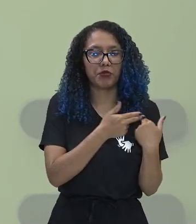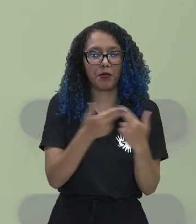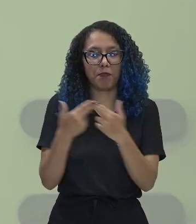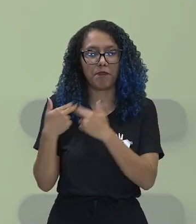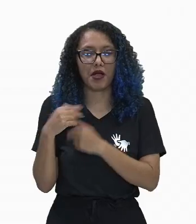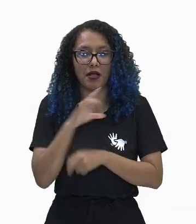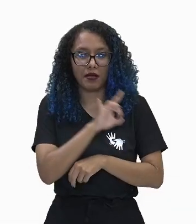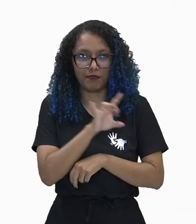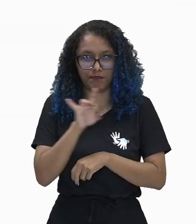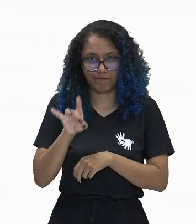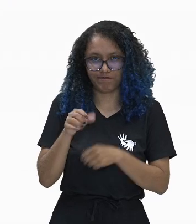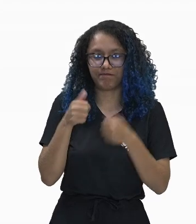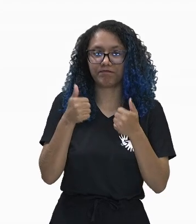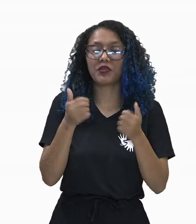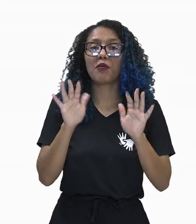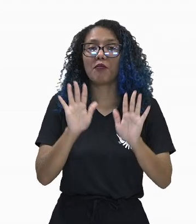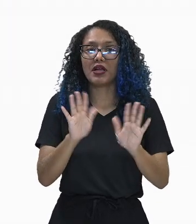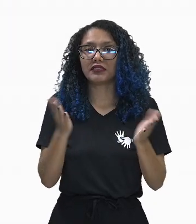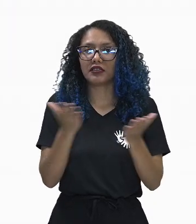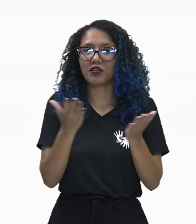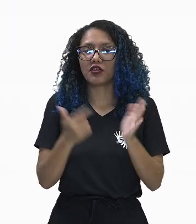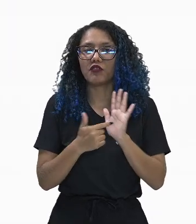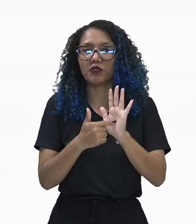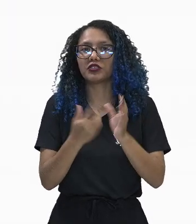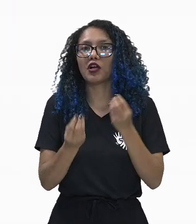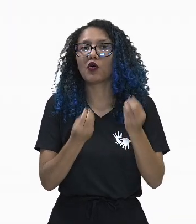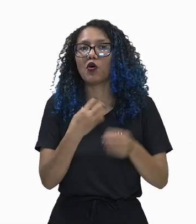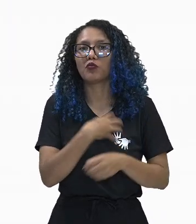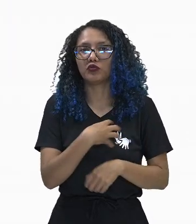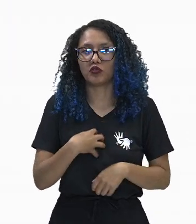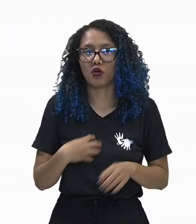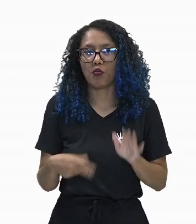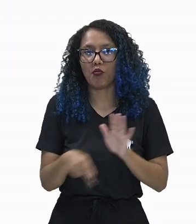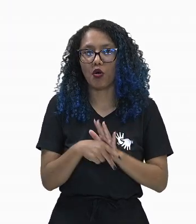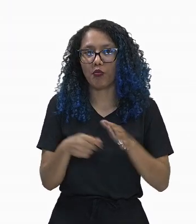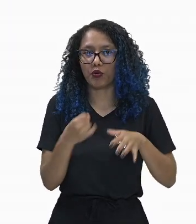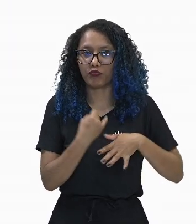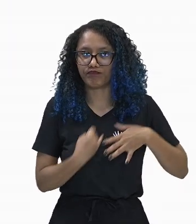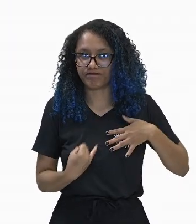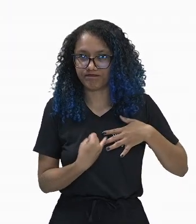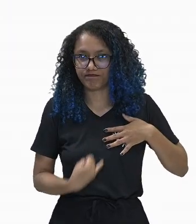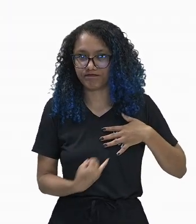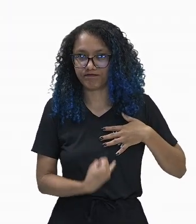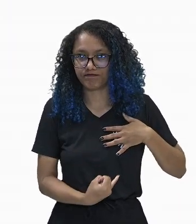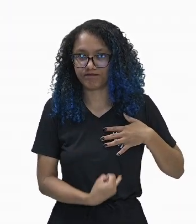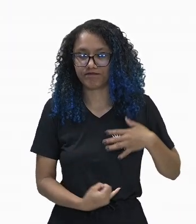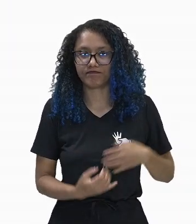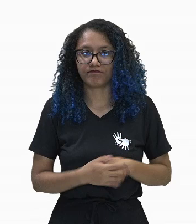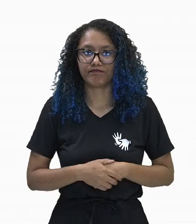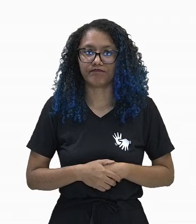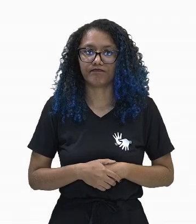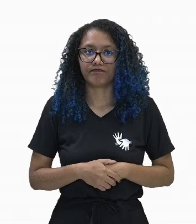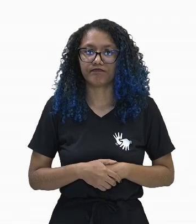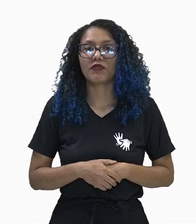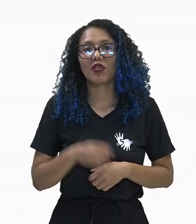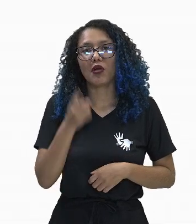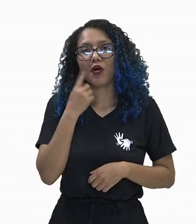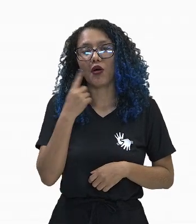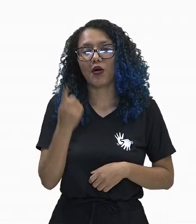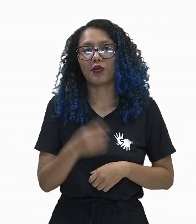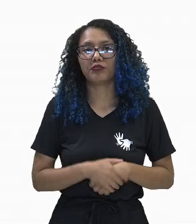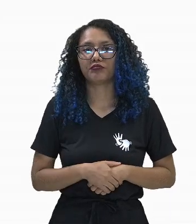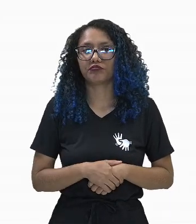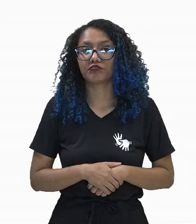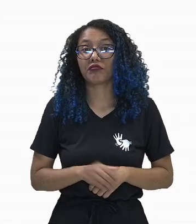vocês os órgãos do sistema linfático. Olha aí, gente. Mais uma vez, a mesma imagem foi